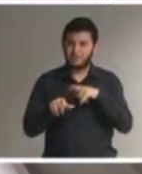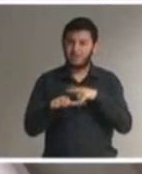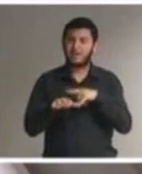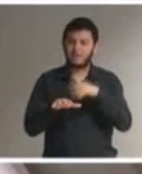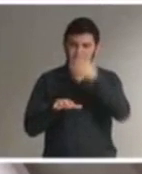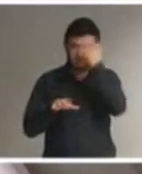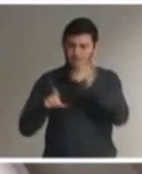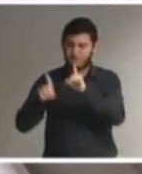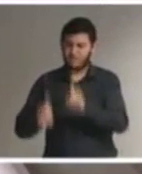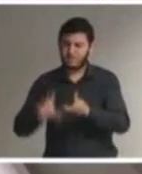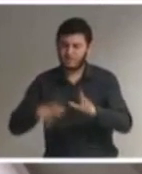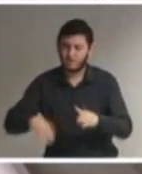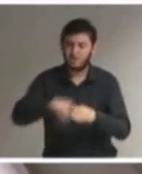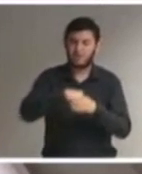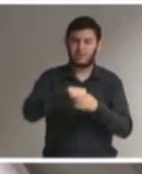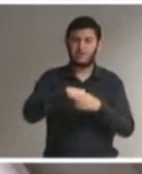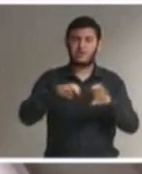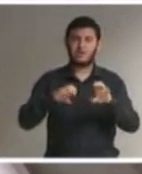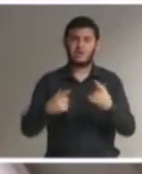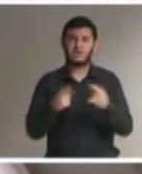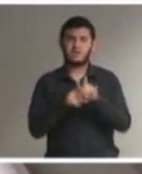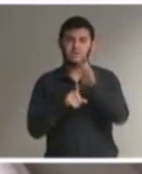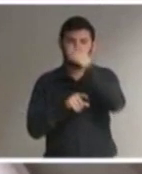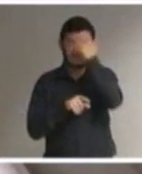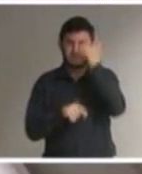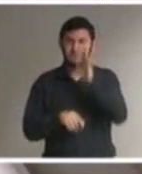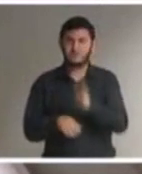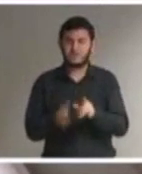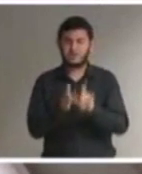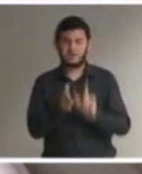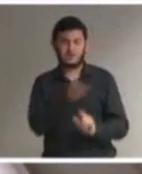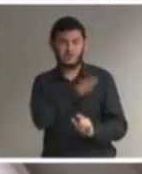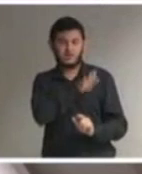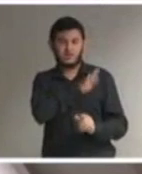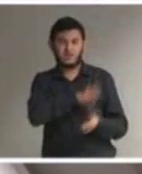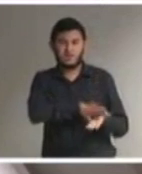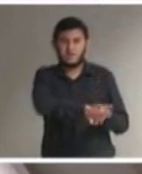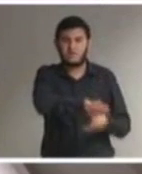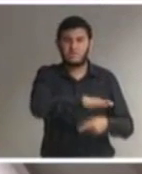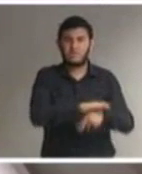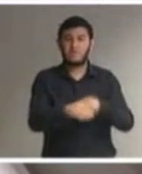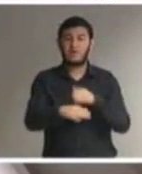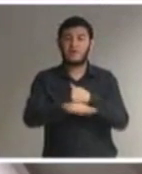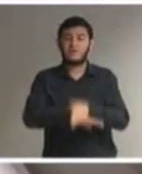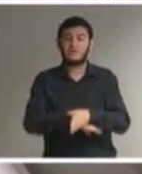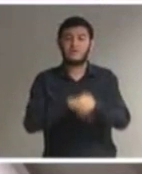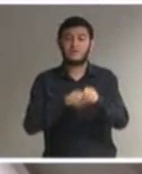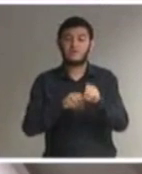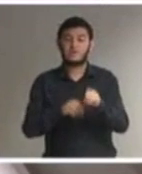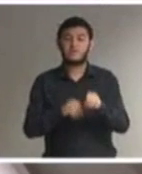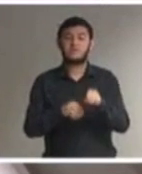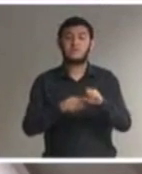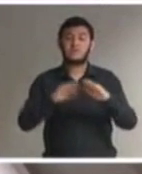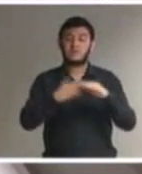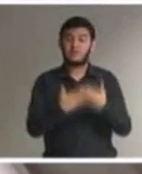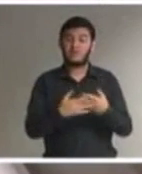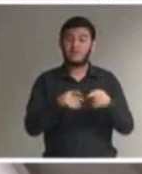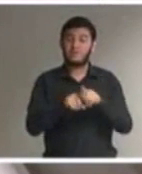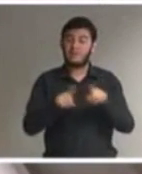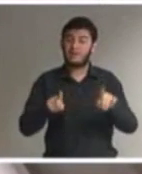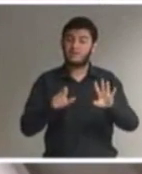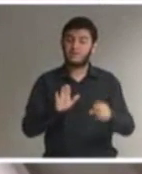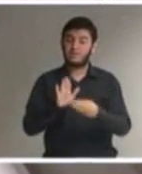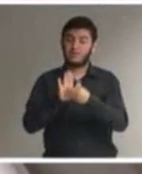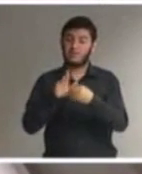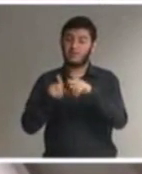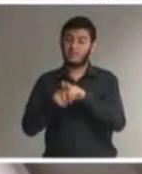As pessoas com deficiência foram historicamente excluídas do acesso ao ensino escolar. Elas somente começaram a ser mencionadas nas diversas